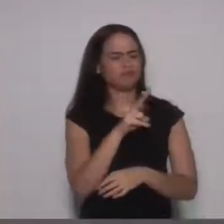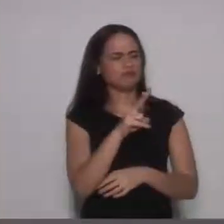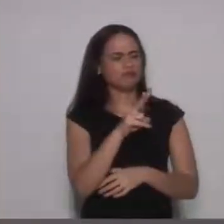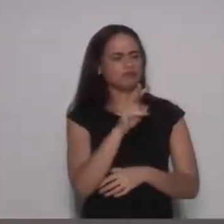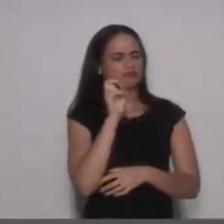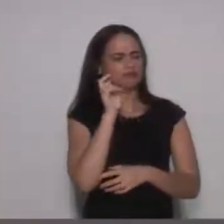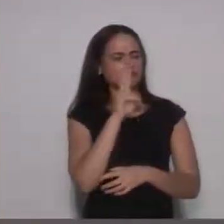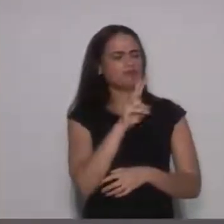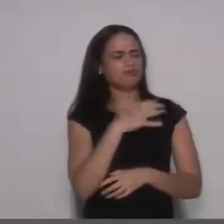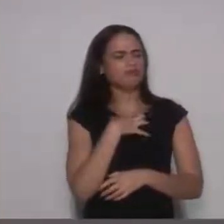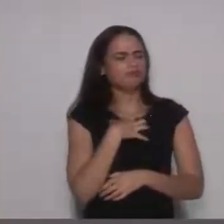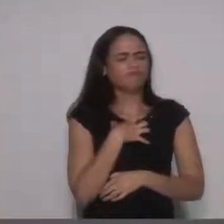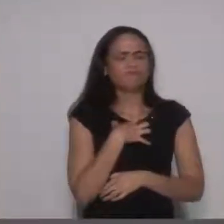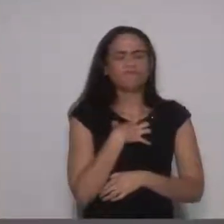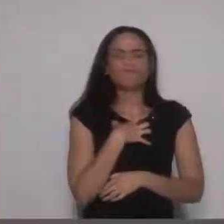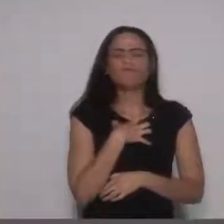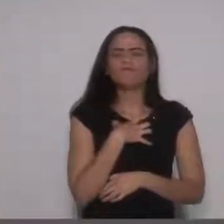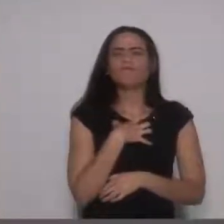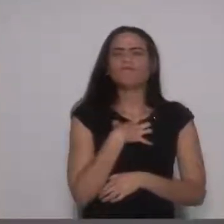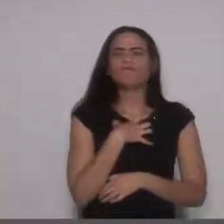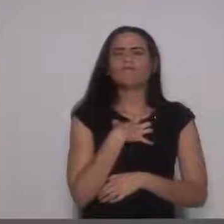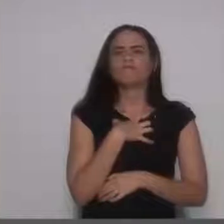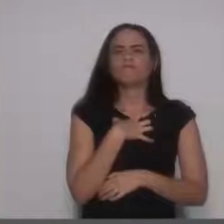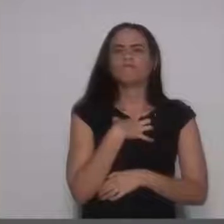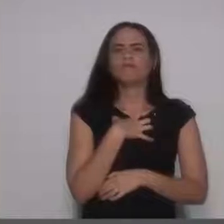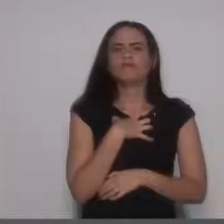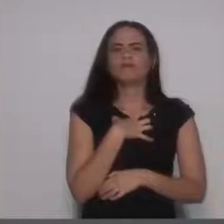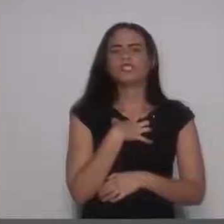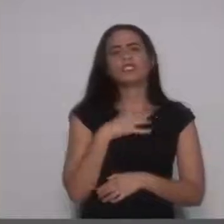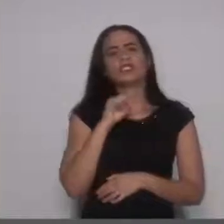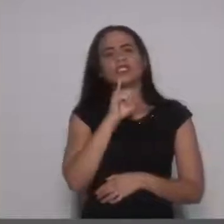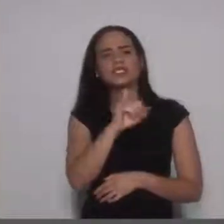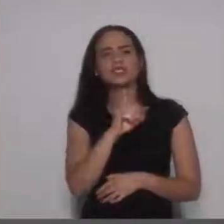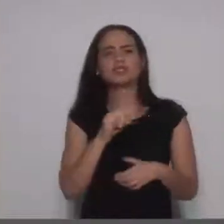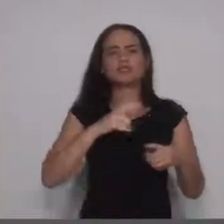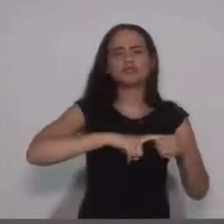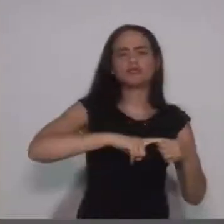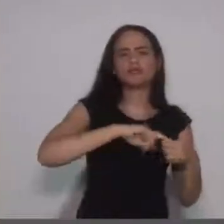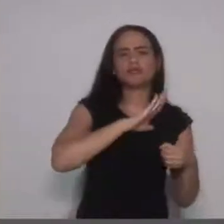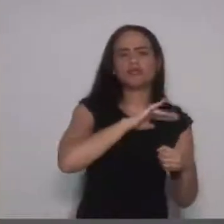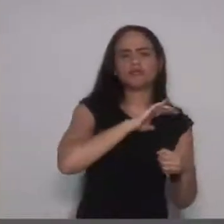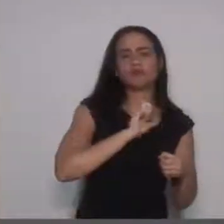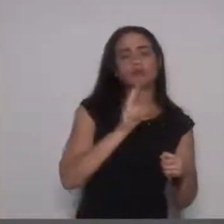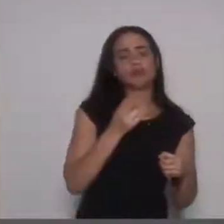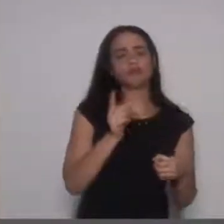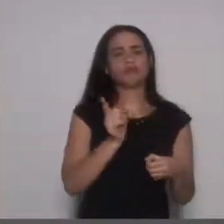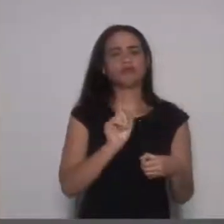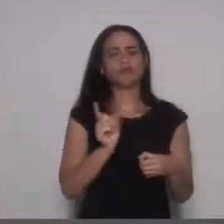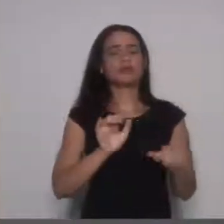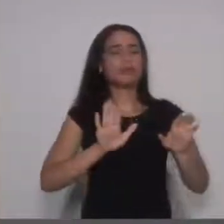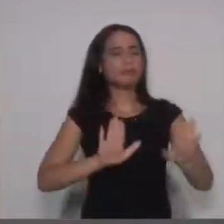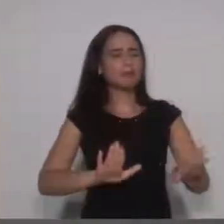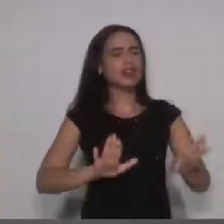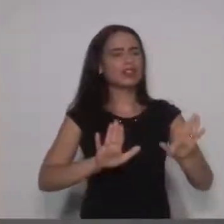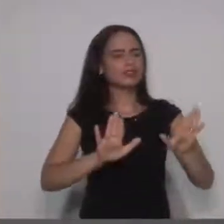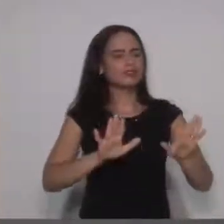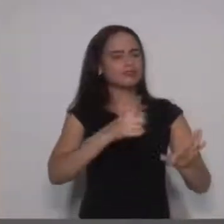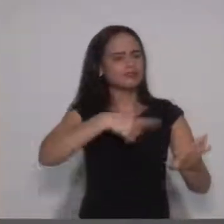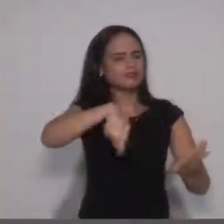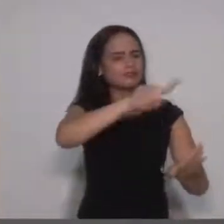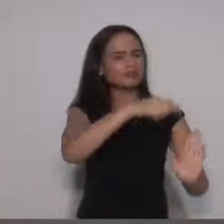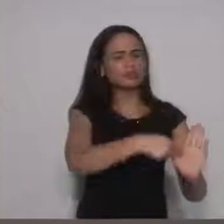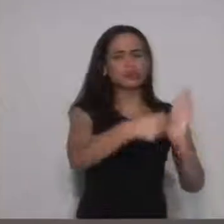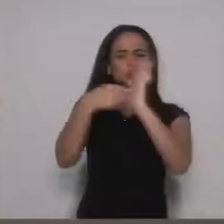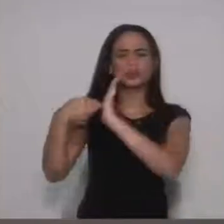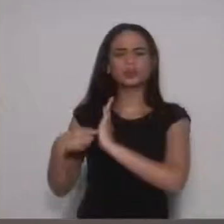não sei se o time tem algo a ver ou não, mas isso, pode ter certeza, isso trouxe um enorme prejuízo para